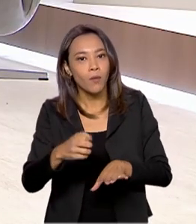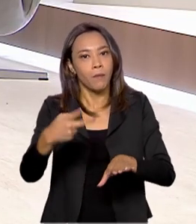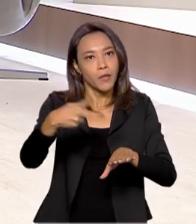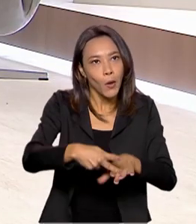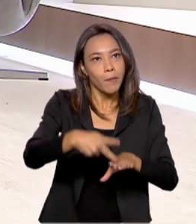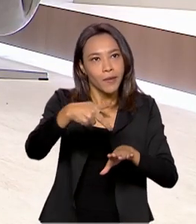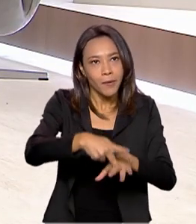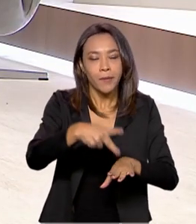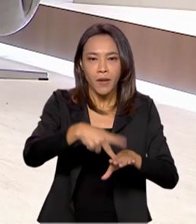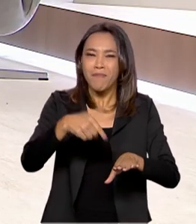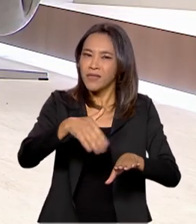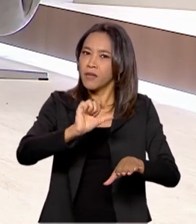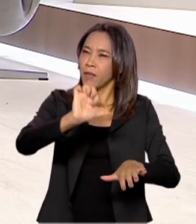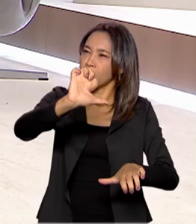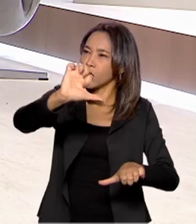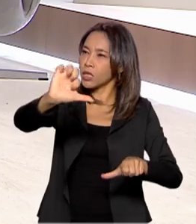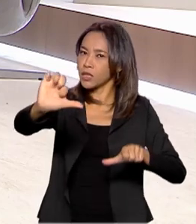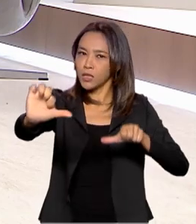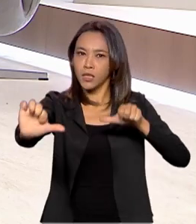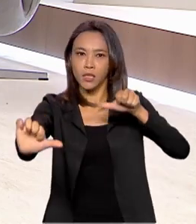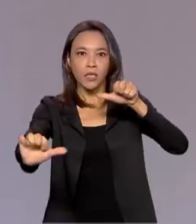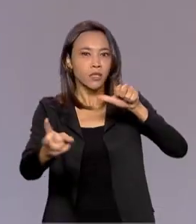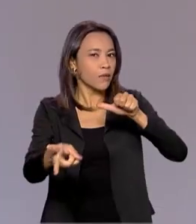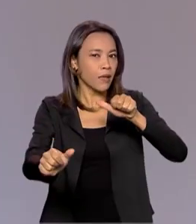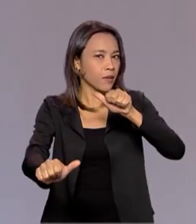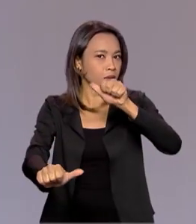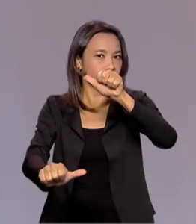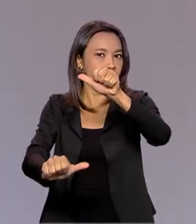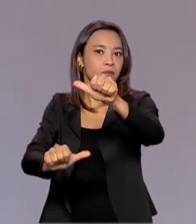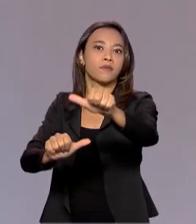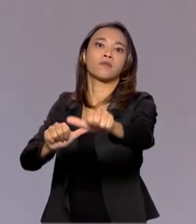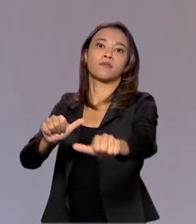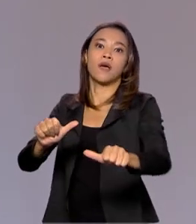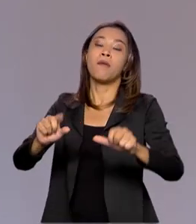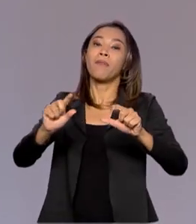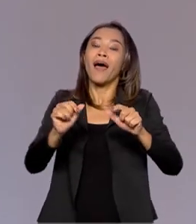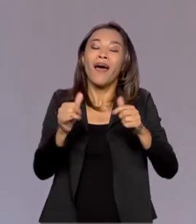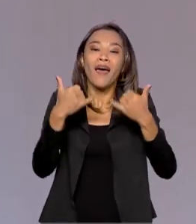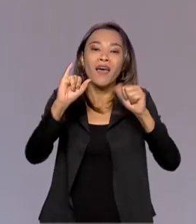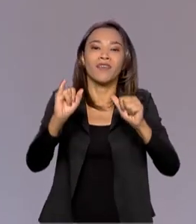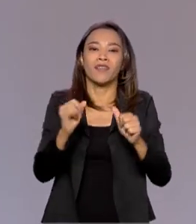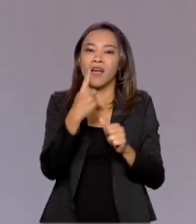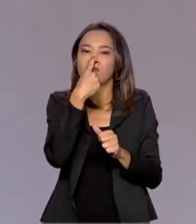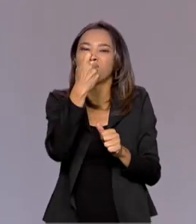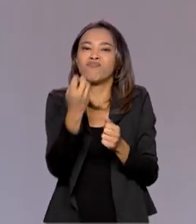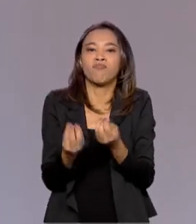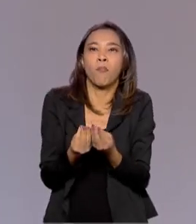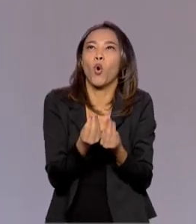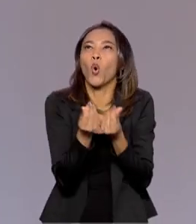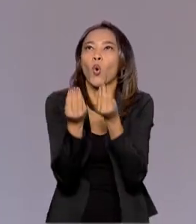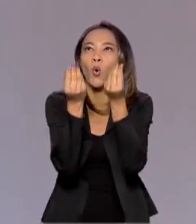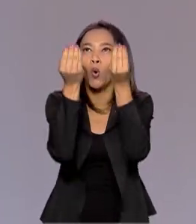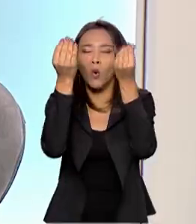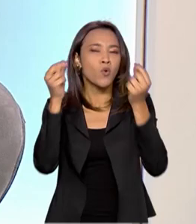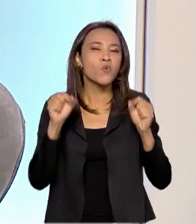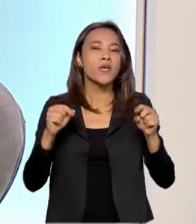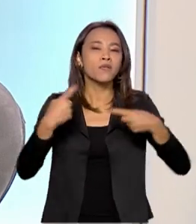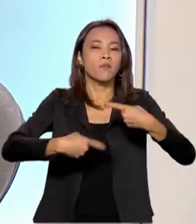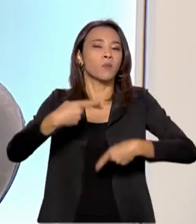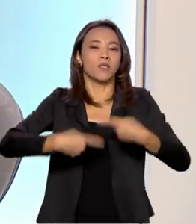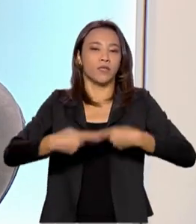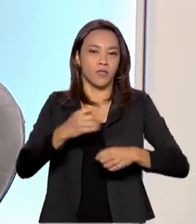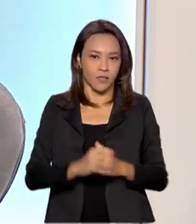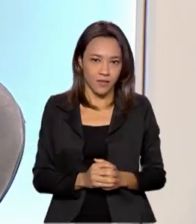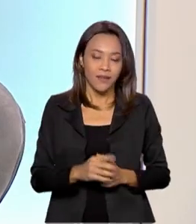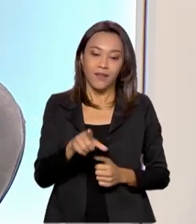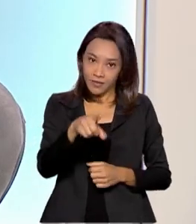é um mercado em transformação que tende aí a produzir, emite menos carbono. Como é que a gente está nisso? O que significa essa política? Temos uma transição